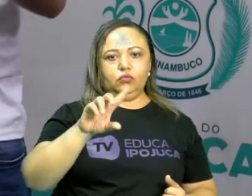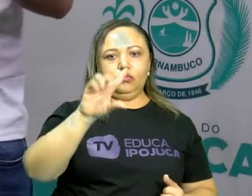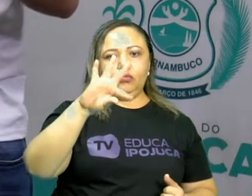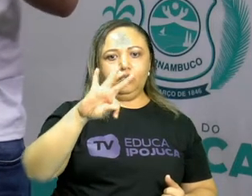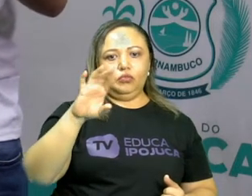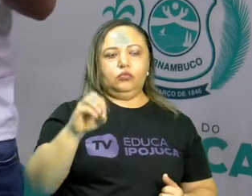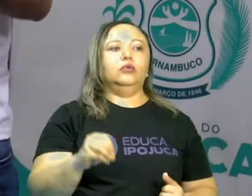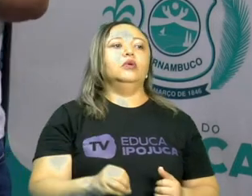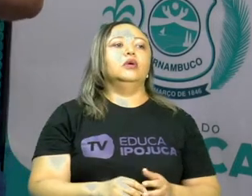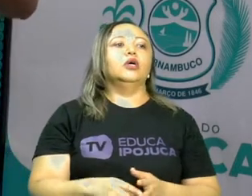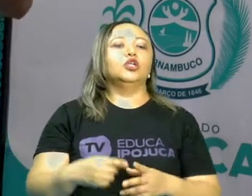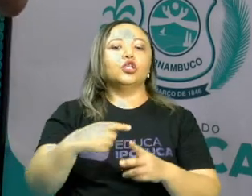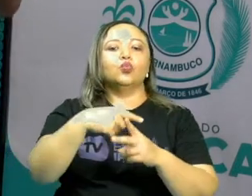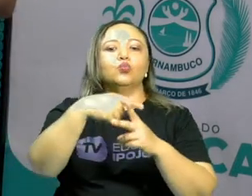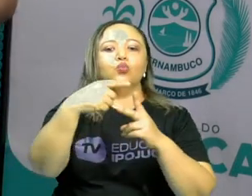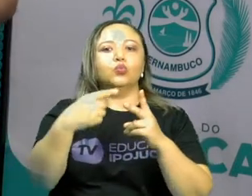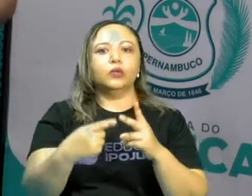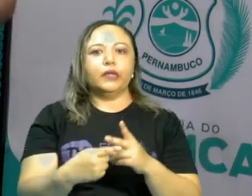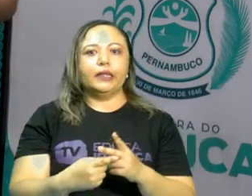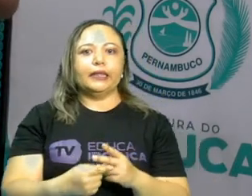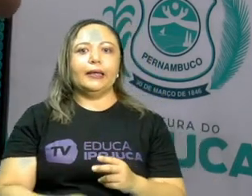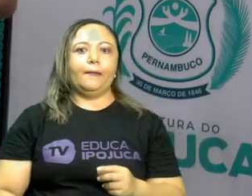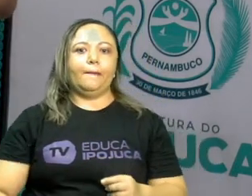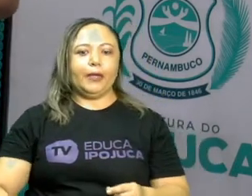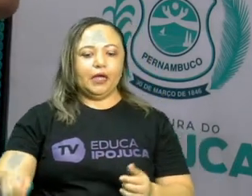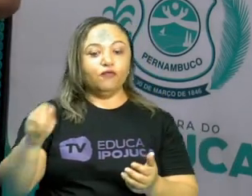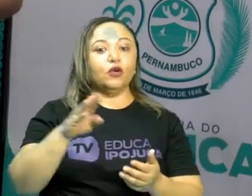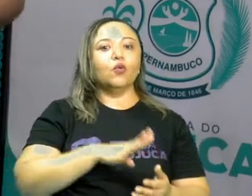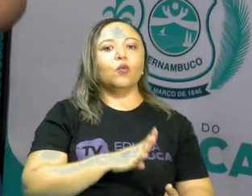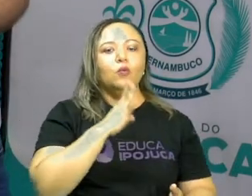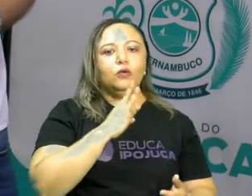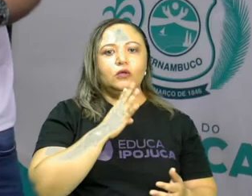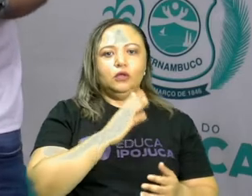República da Espada. Ok?